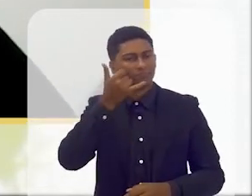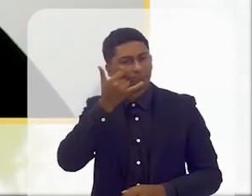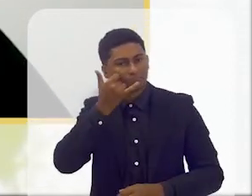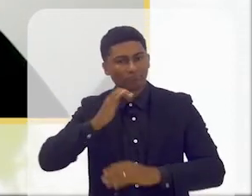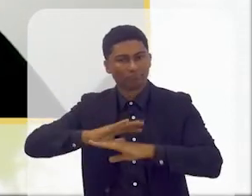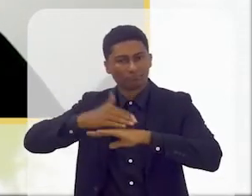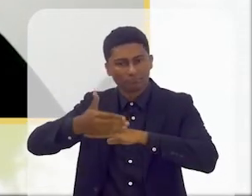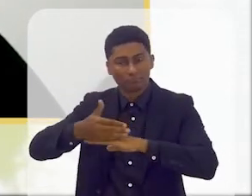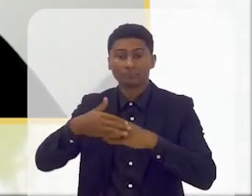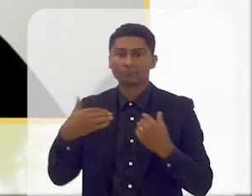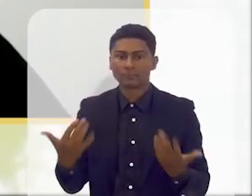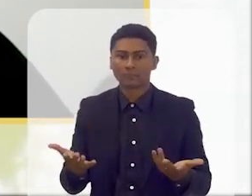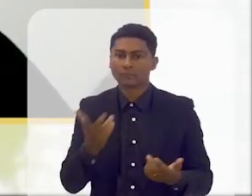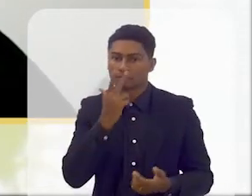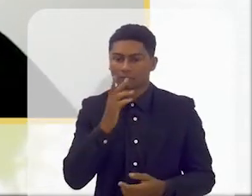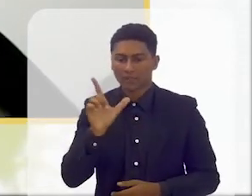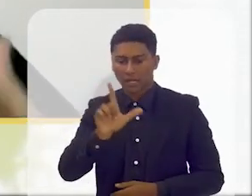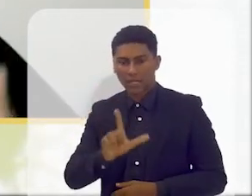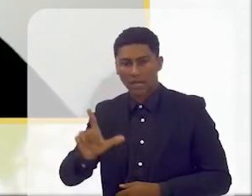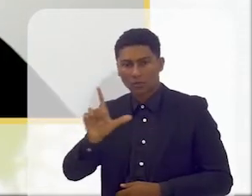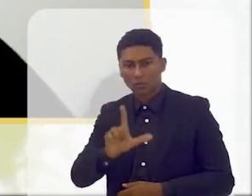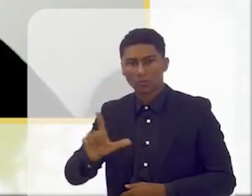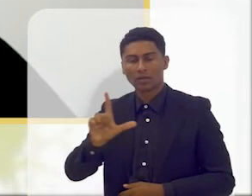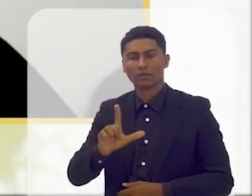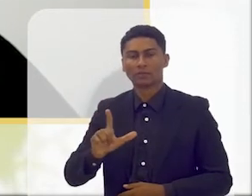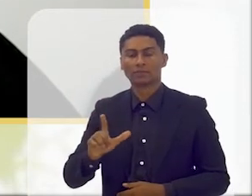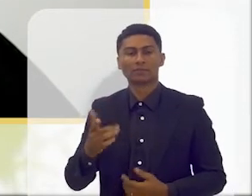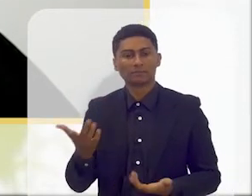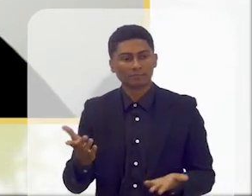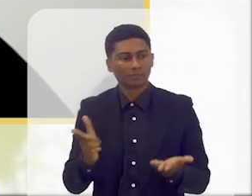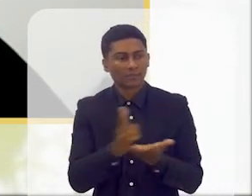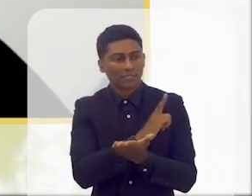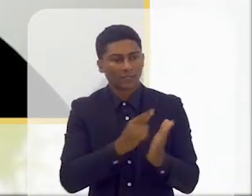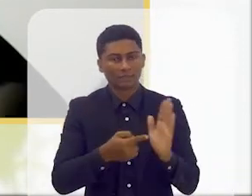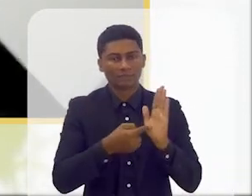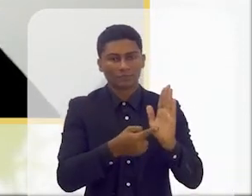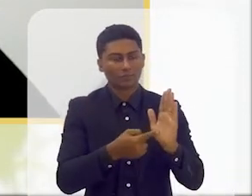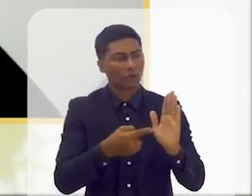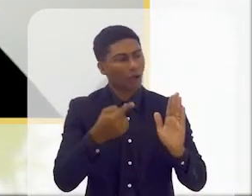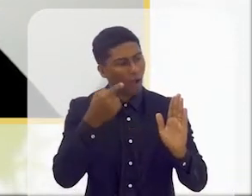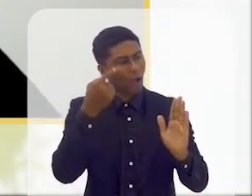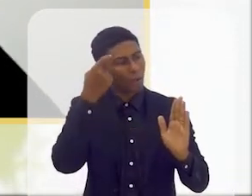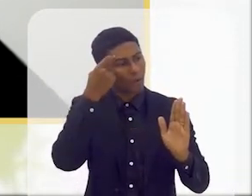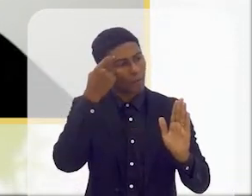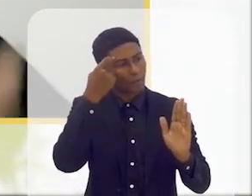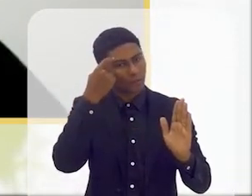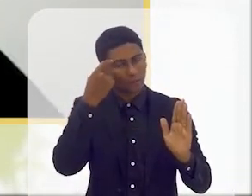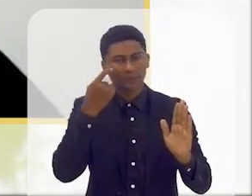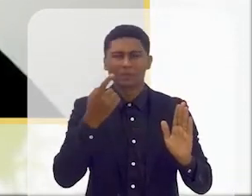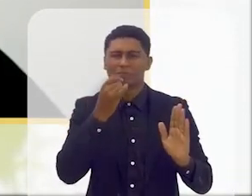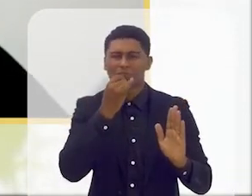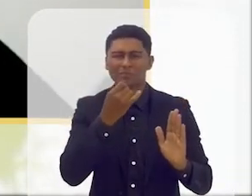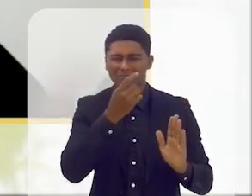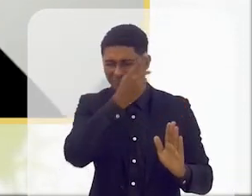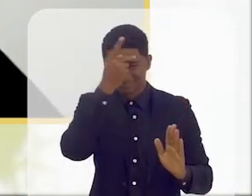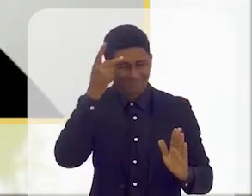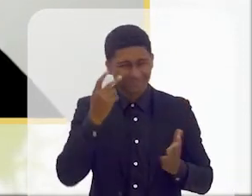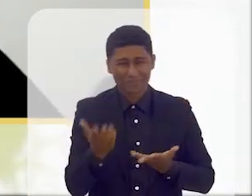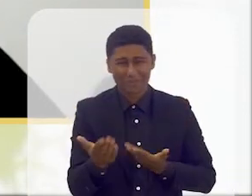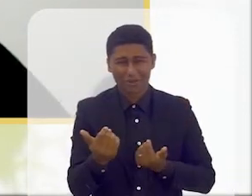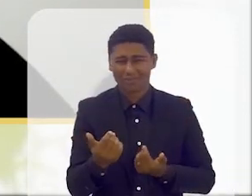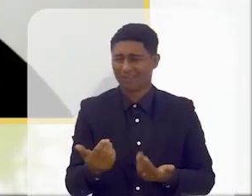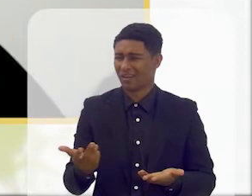então casar a literatura que está na nossa mente que são livros e que para os mais novos são ai ler um livro que